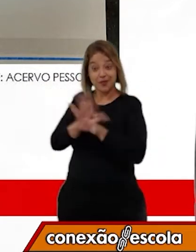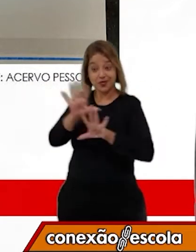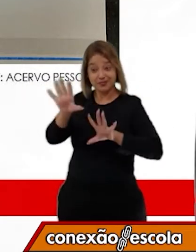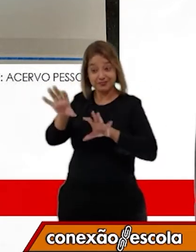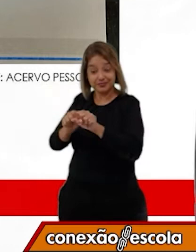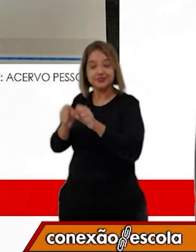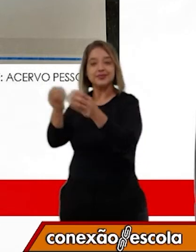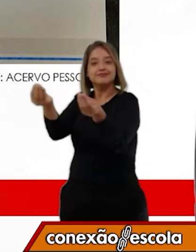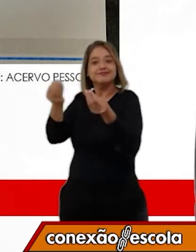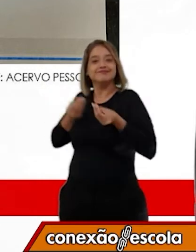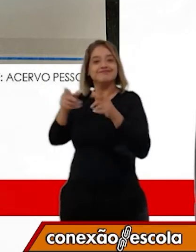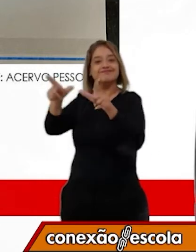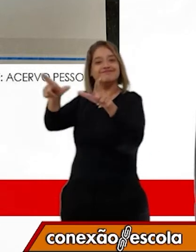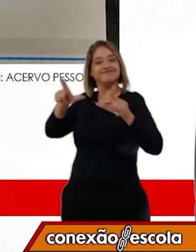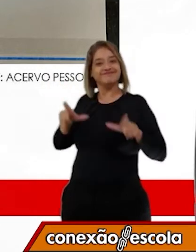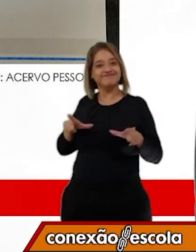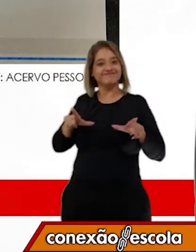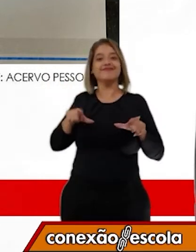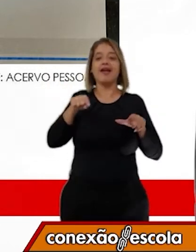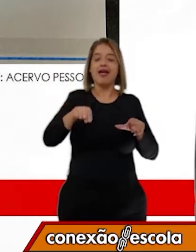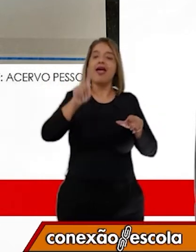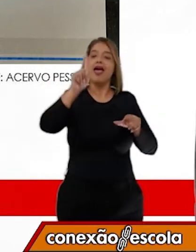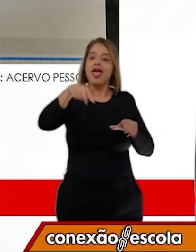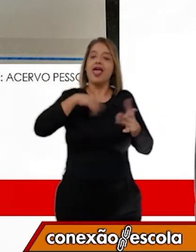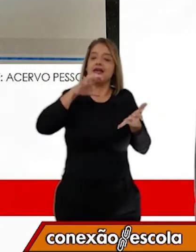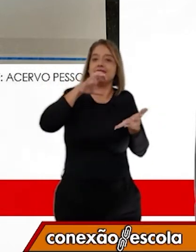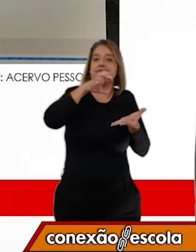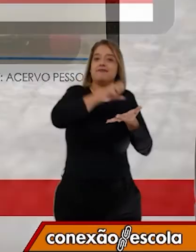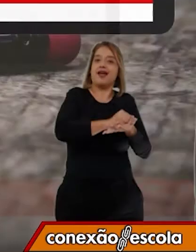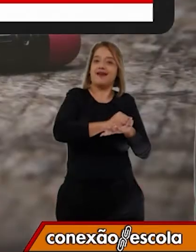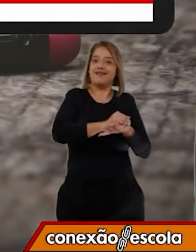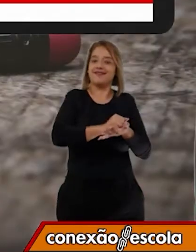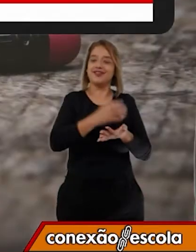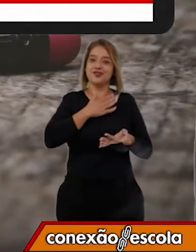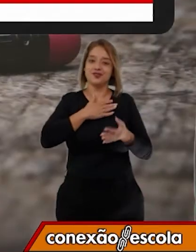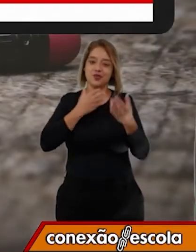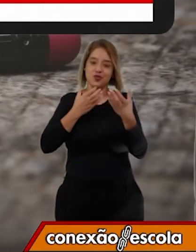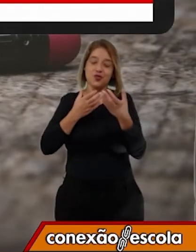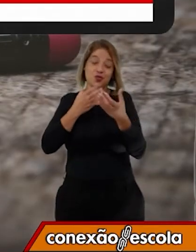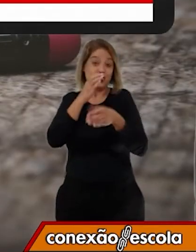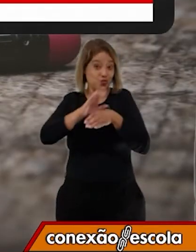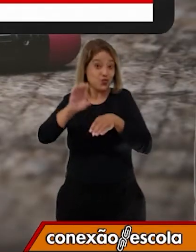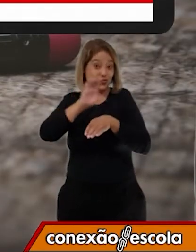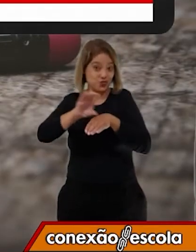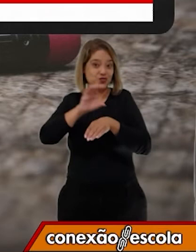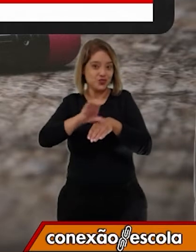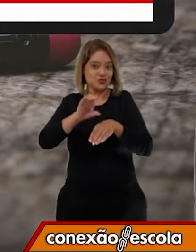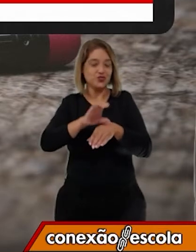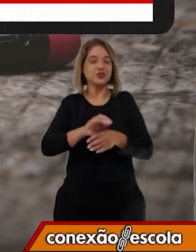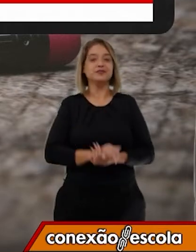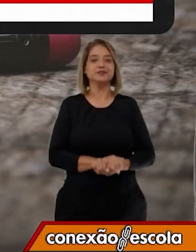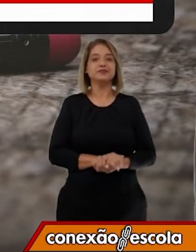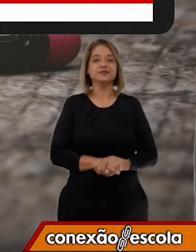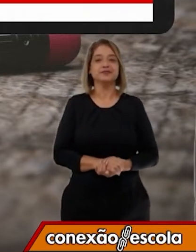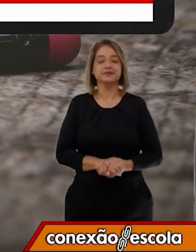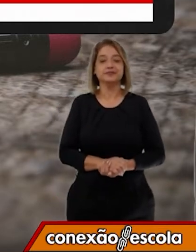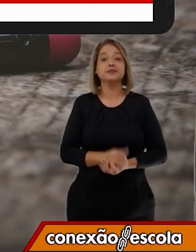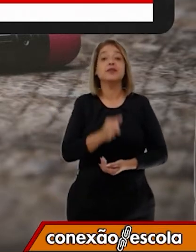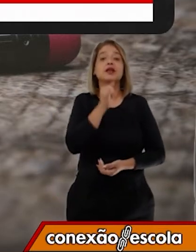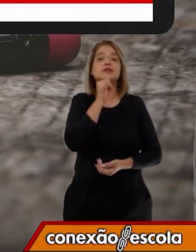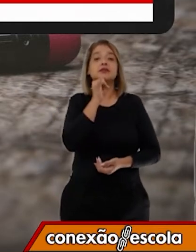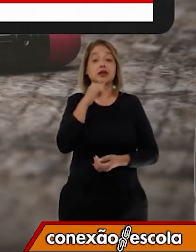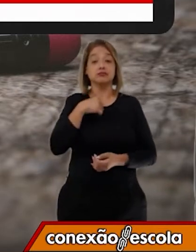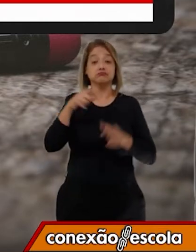Aí você ganha um certificado. É um tipo de registro. Ele recebe, a pessoa